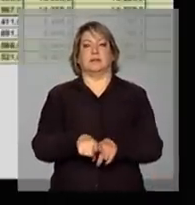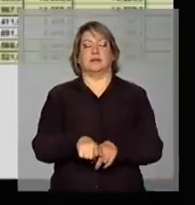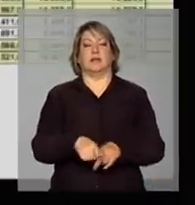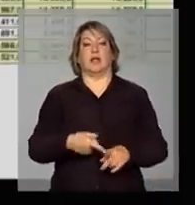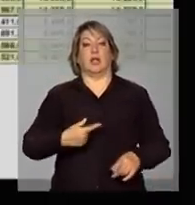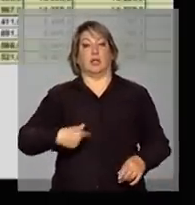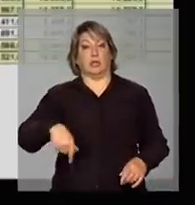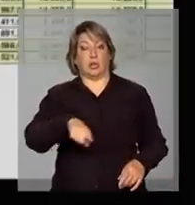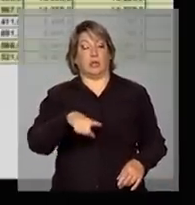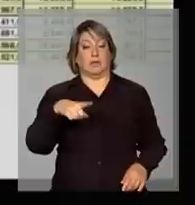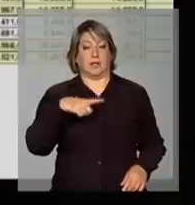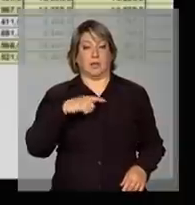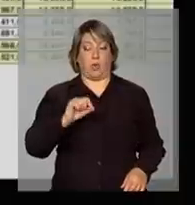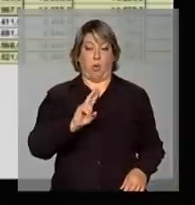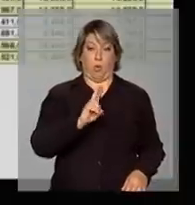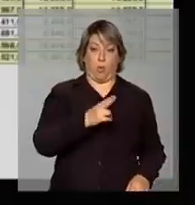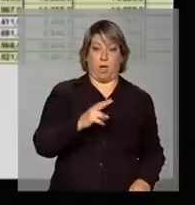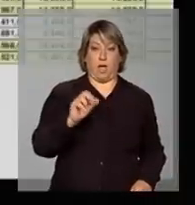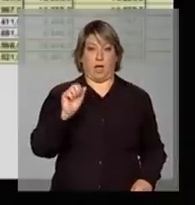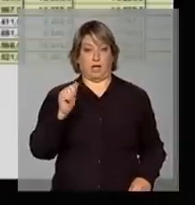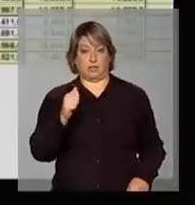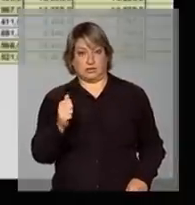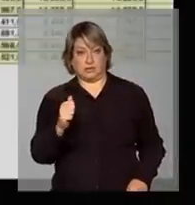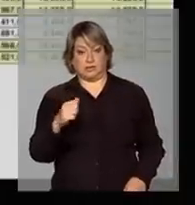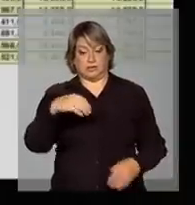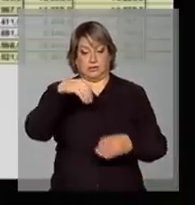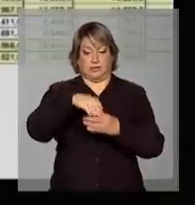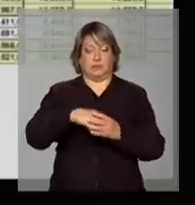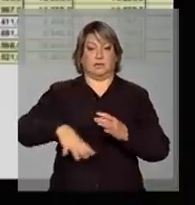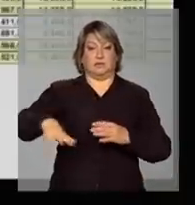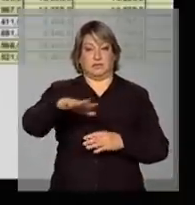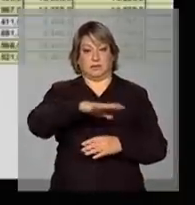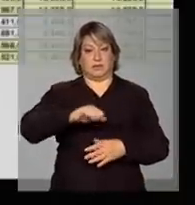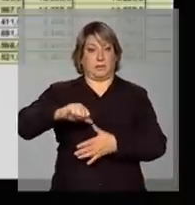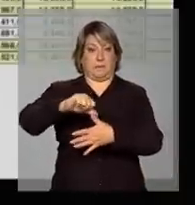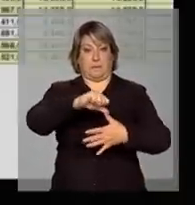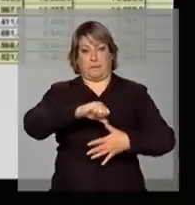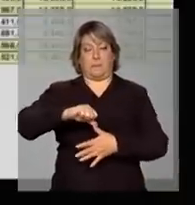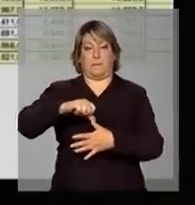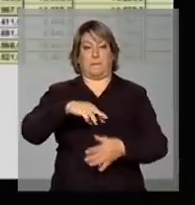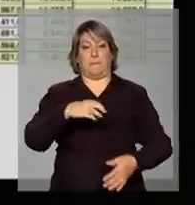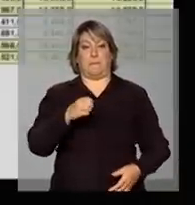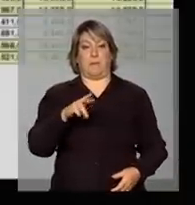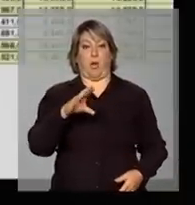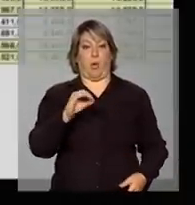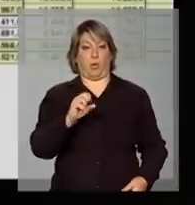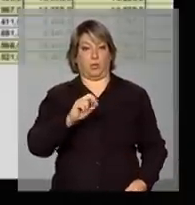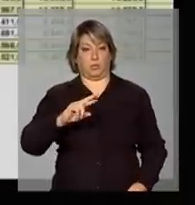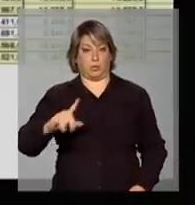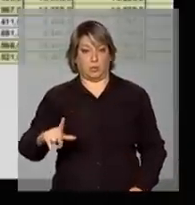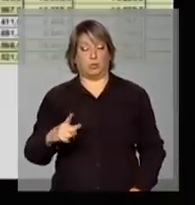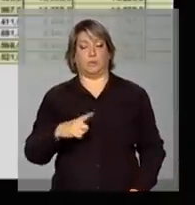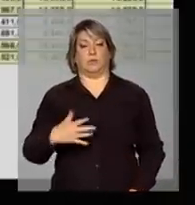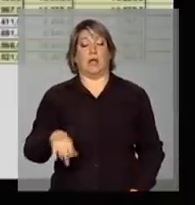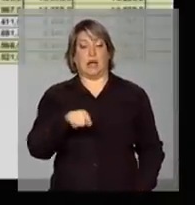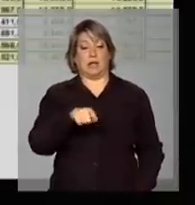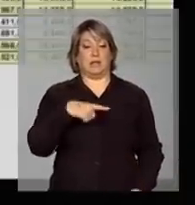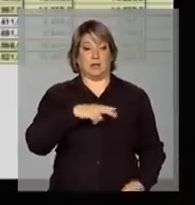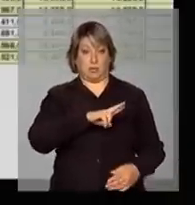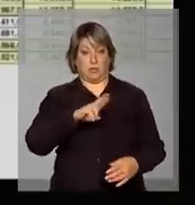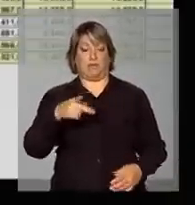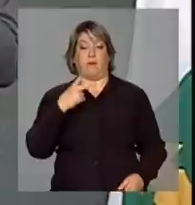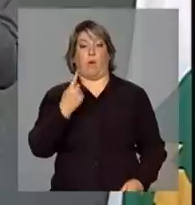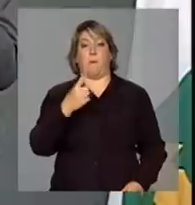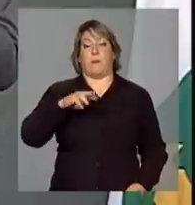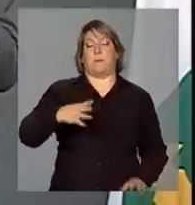internalizar do Uruguai e Argentina, eu digo internalizar porque nós estamos falando de Mercosul, pelo menos, ali está um milhão, mas pelo menos